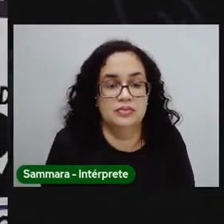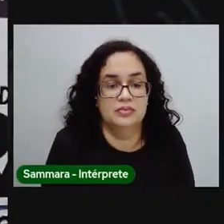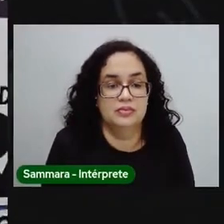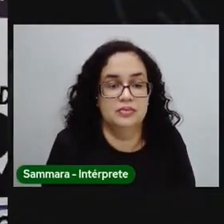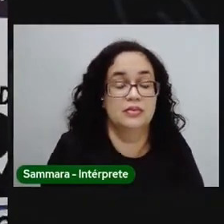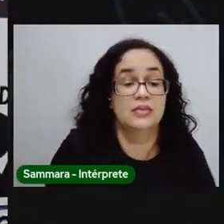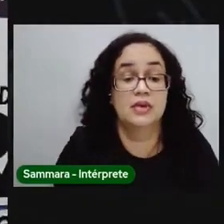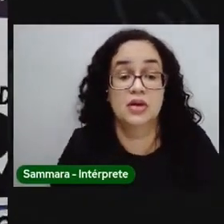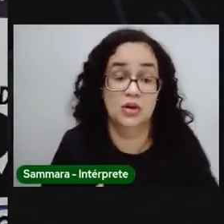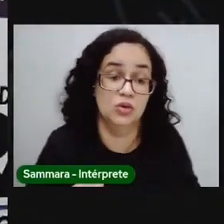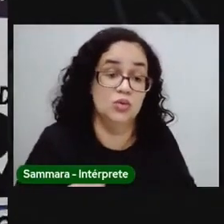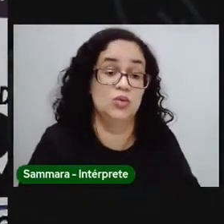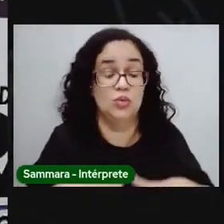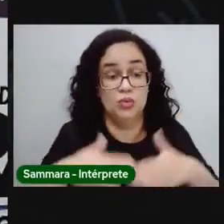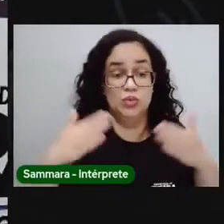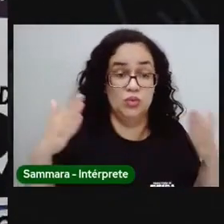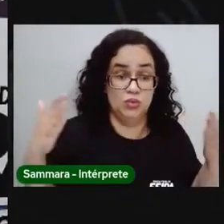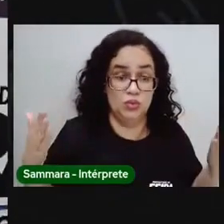Além